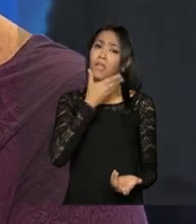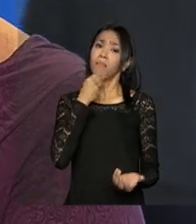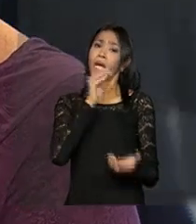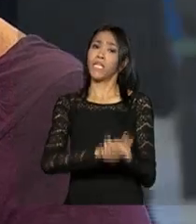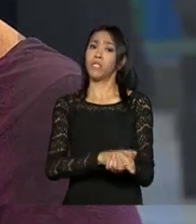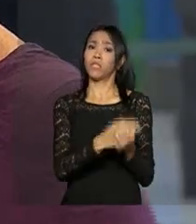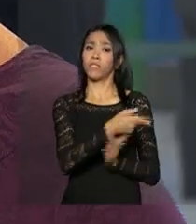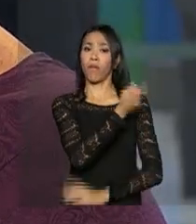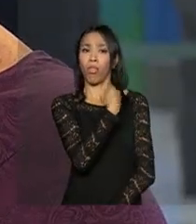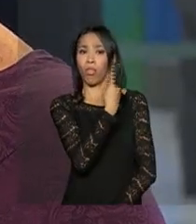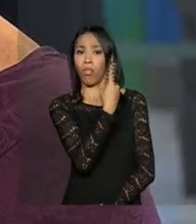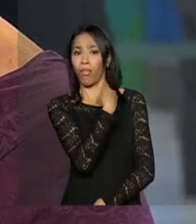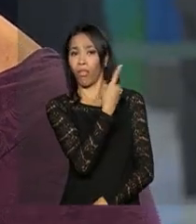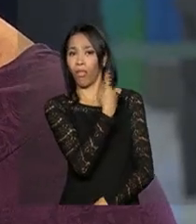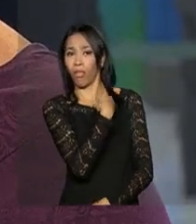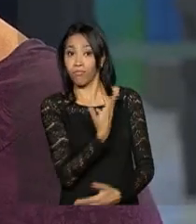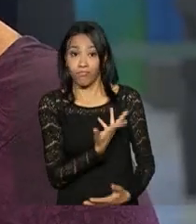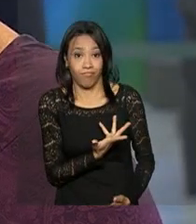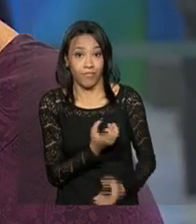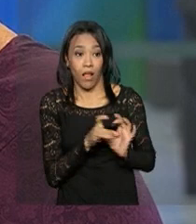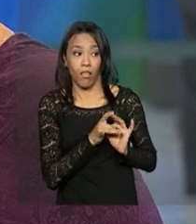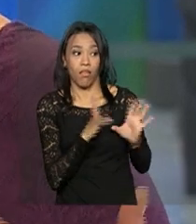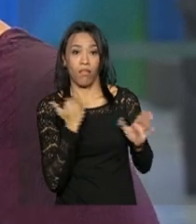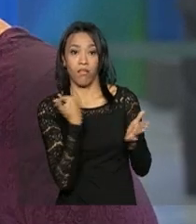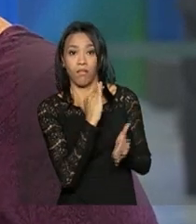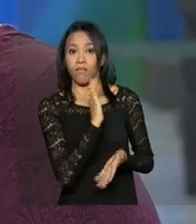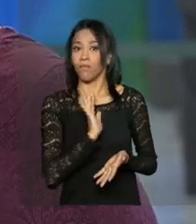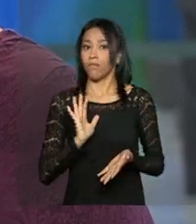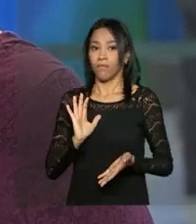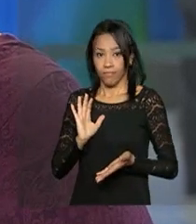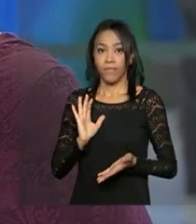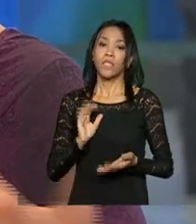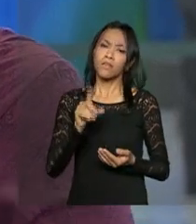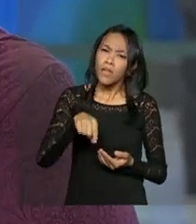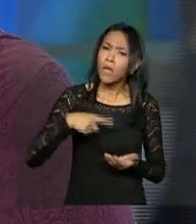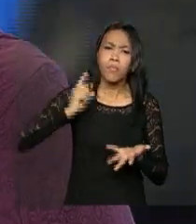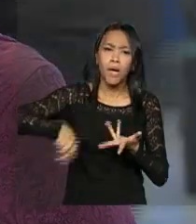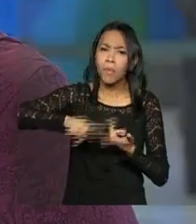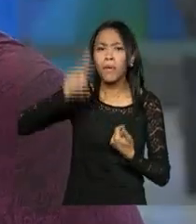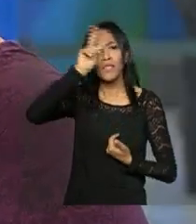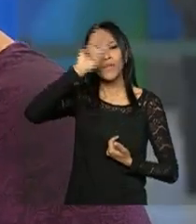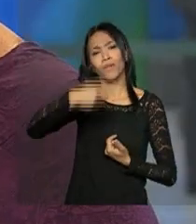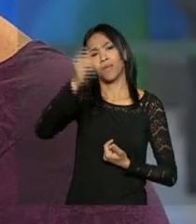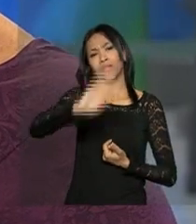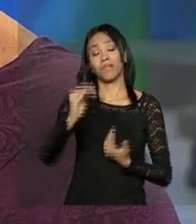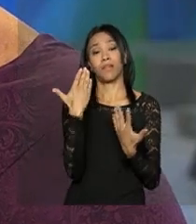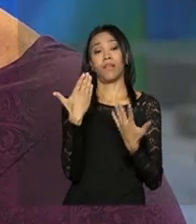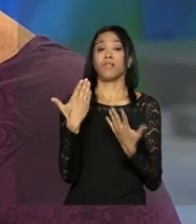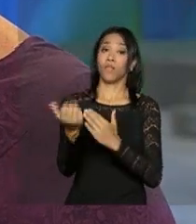que eram opressores. Então nós temos histórias no Brasil registradas graças ao Bolsa Família,